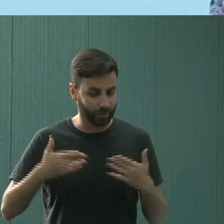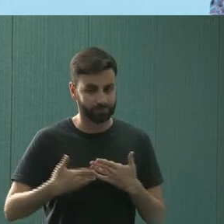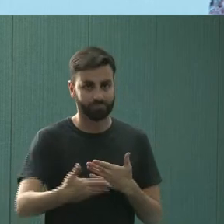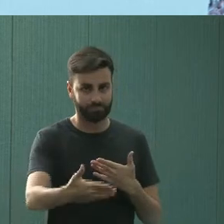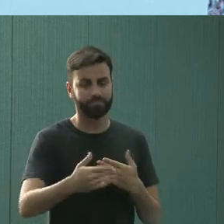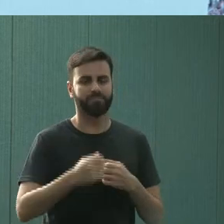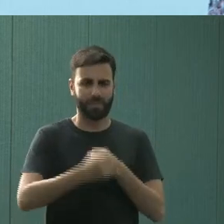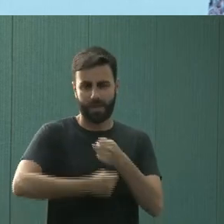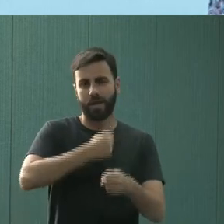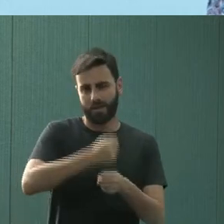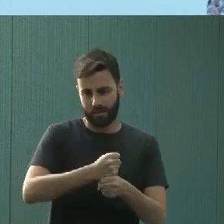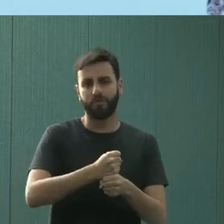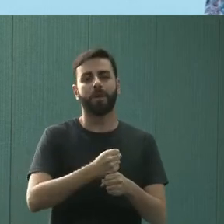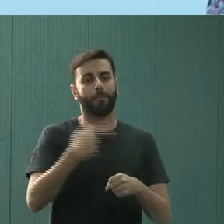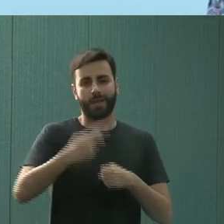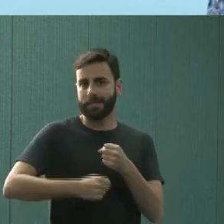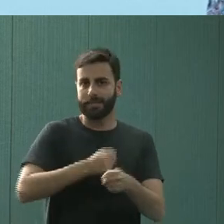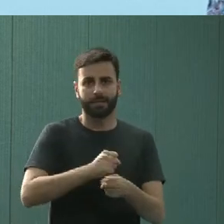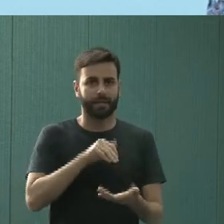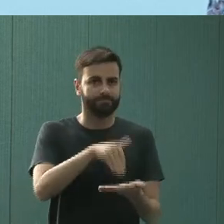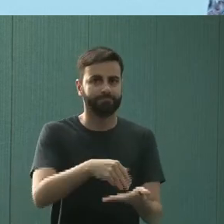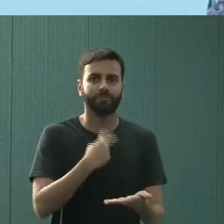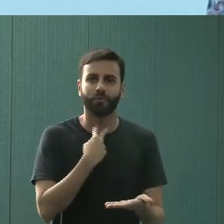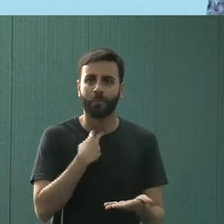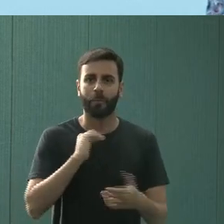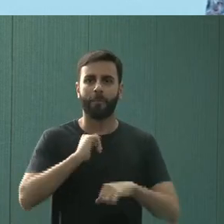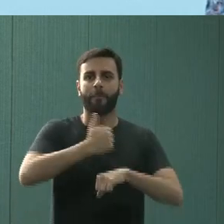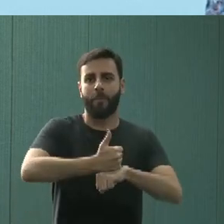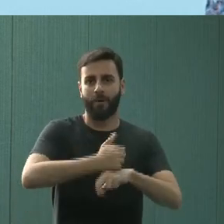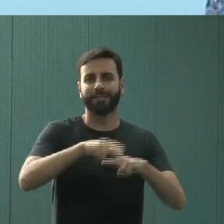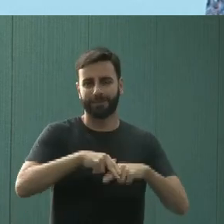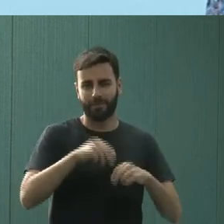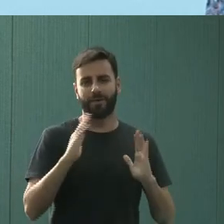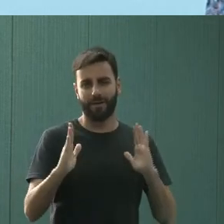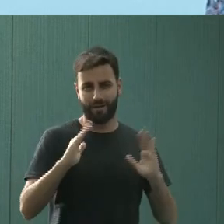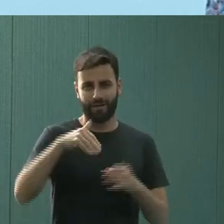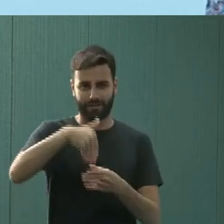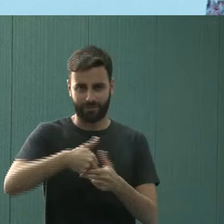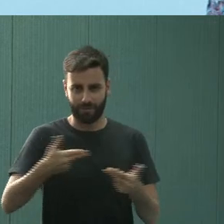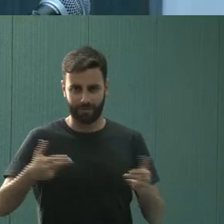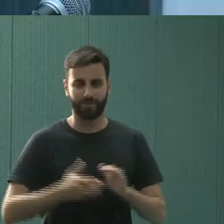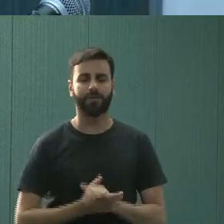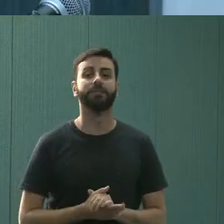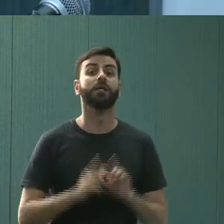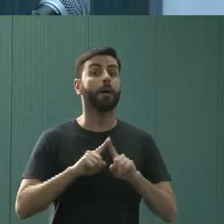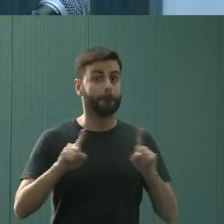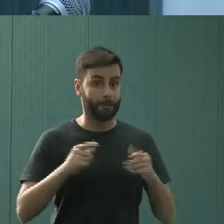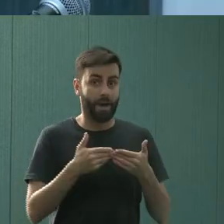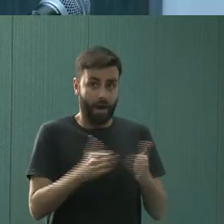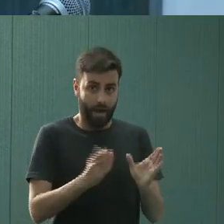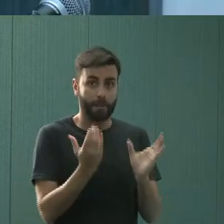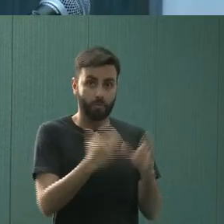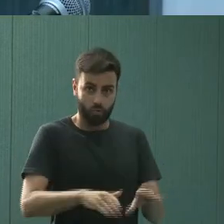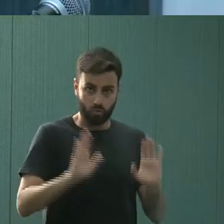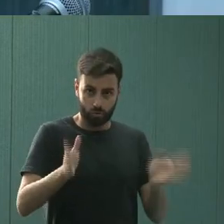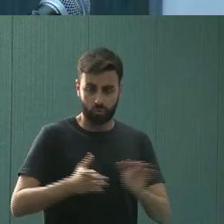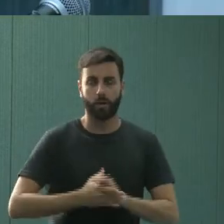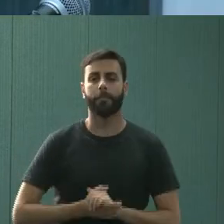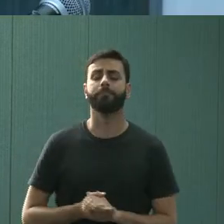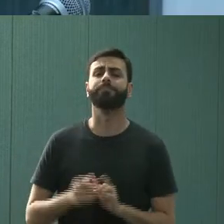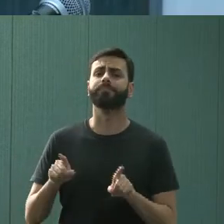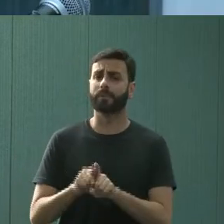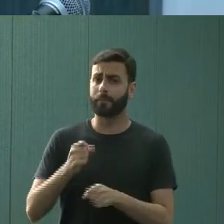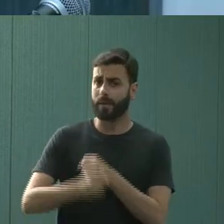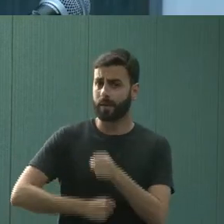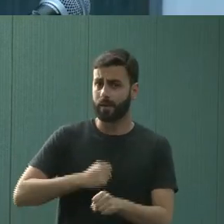próximo ano, porque esse ano não pode a pessoa tomar posse por conta das eleições e tudo isso. Em 2010, também, o